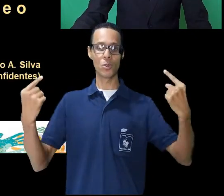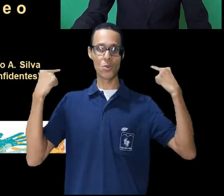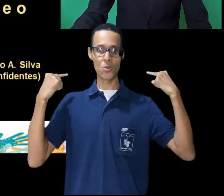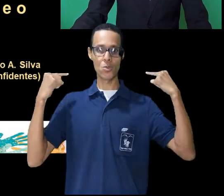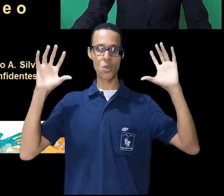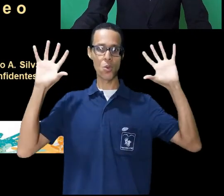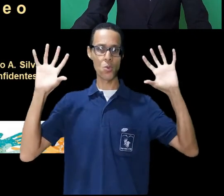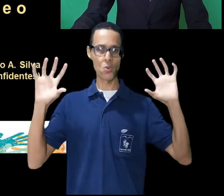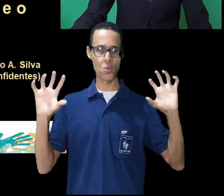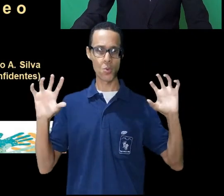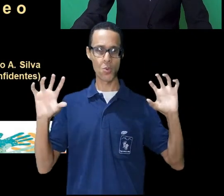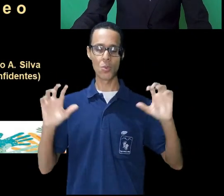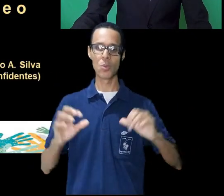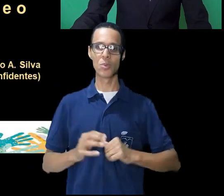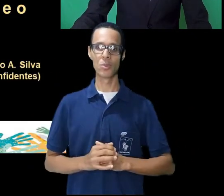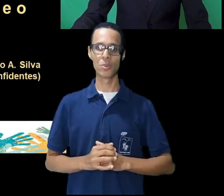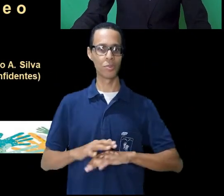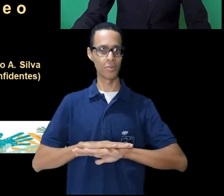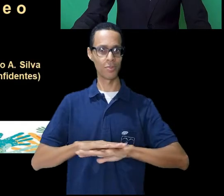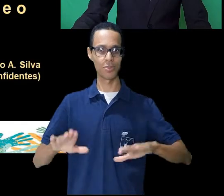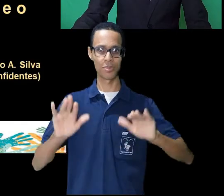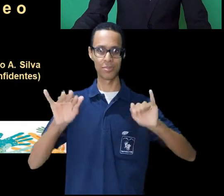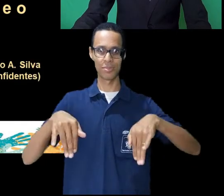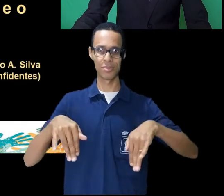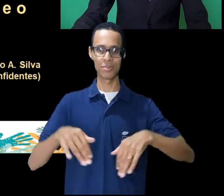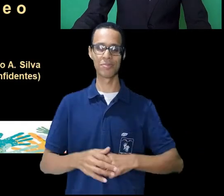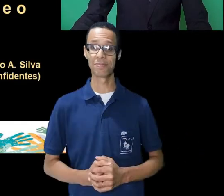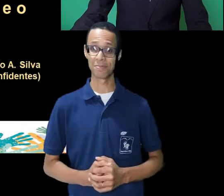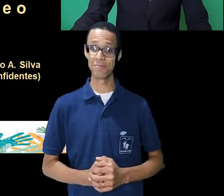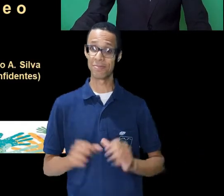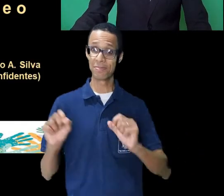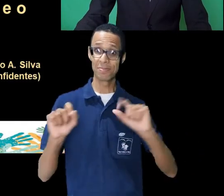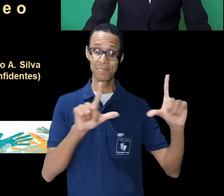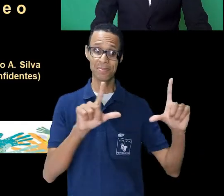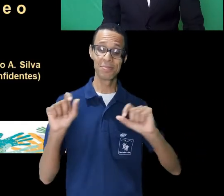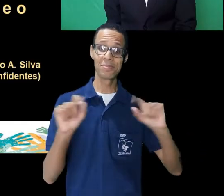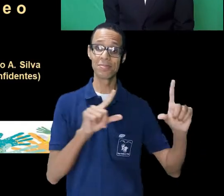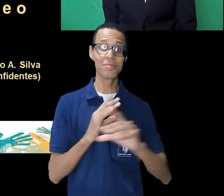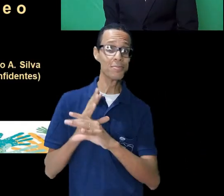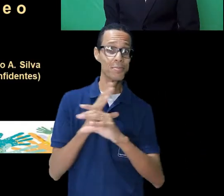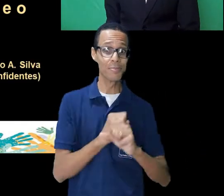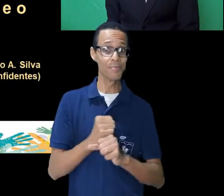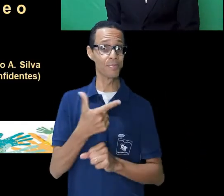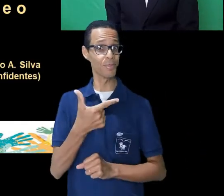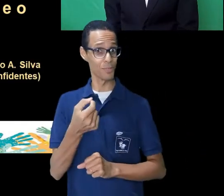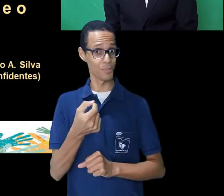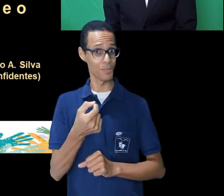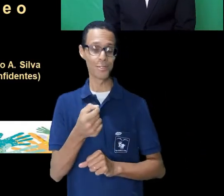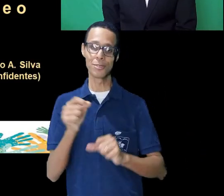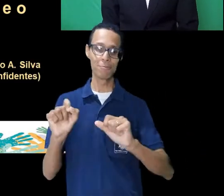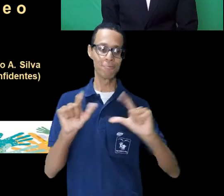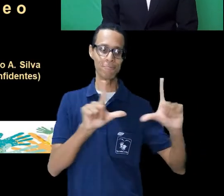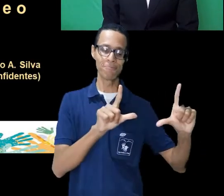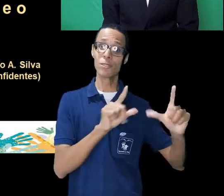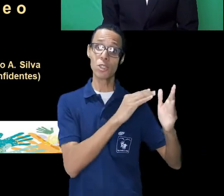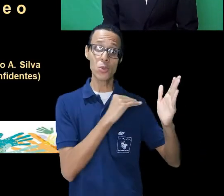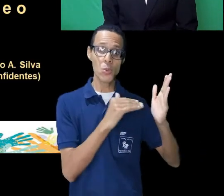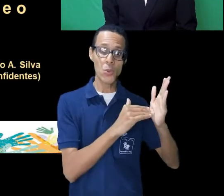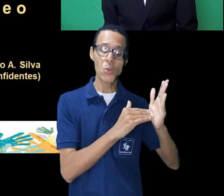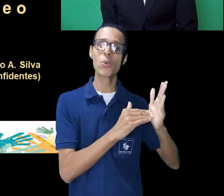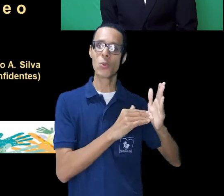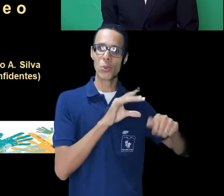em ambiente de fundo preto. Fim da minha descrição. A apresentação é composta de 20 slides.